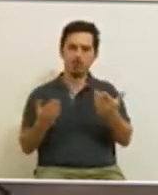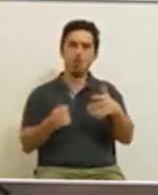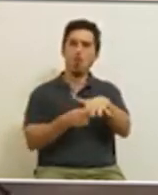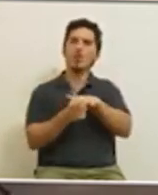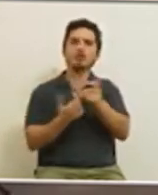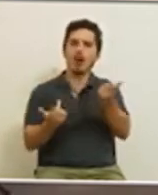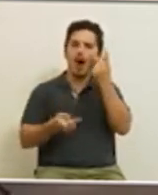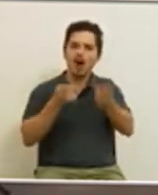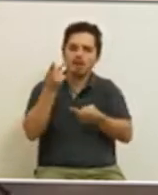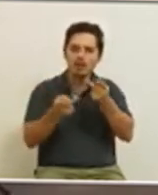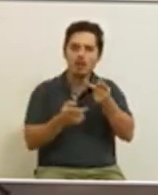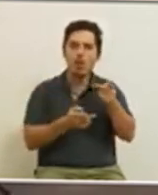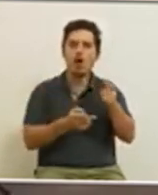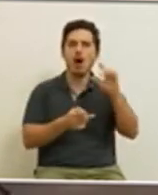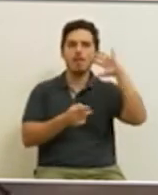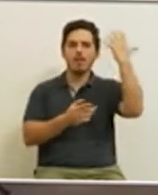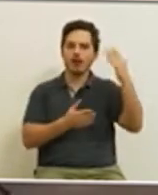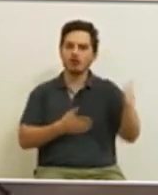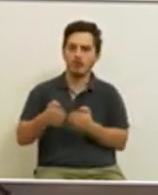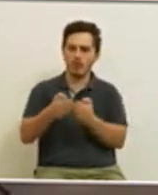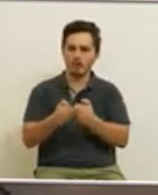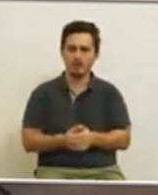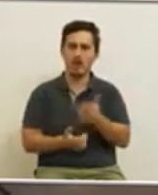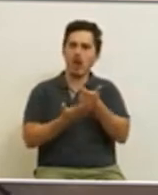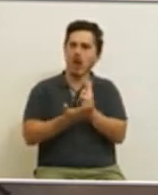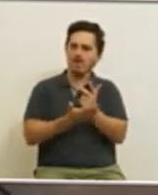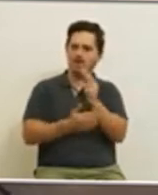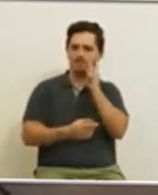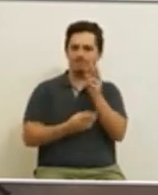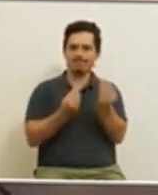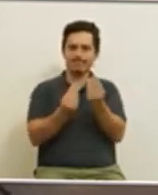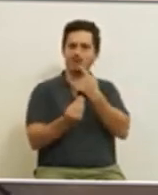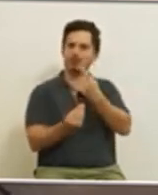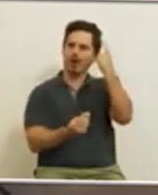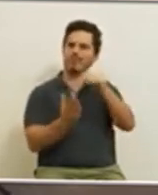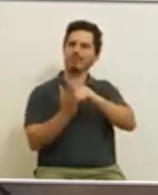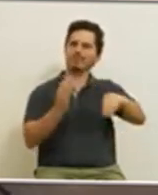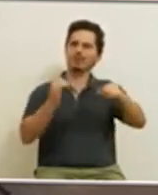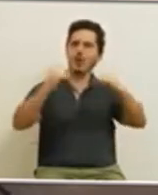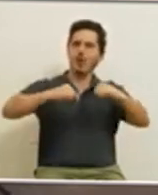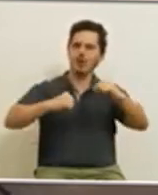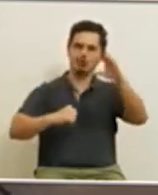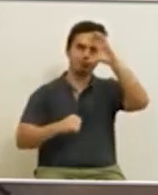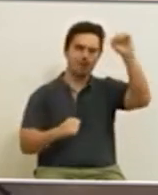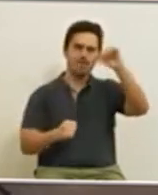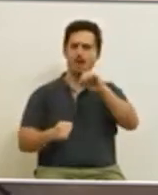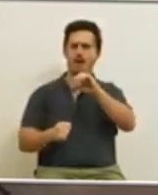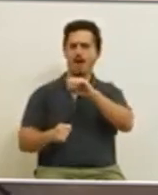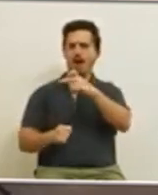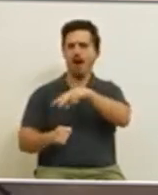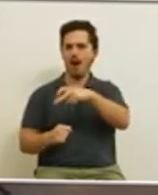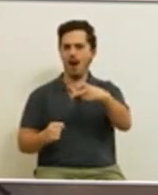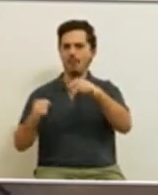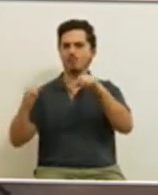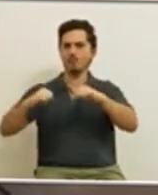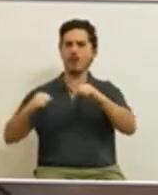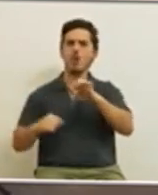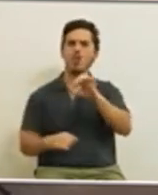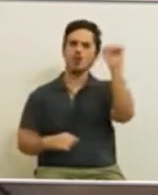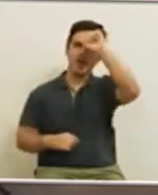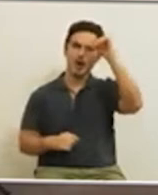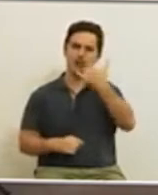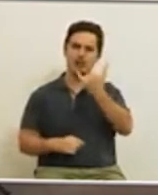uma avaliação ambiental estratégica. O LIVRE estranhou a assinatura do acordo entre o Estado e a ANA, que teve lugar a 8 de janeiro de